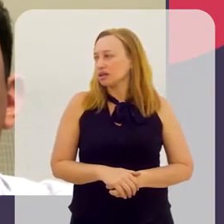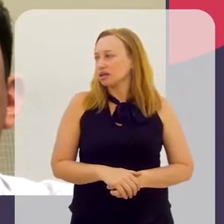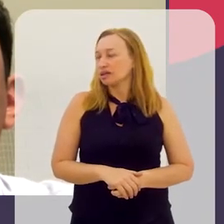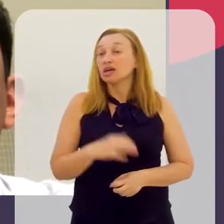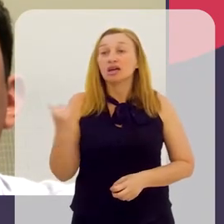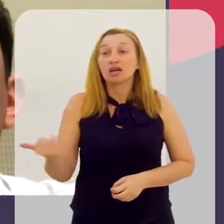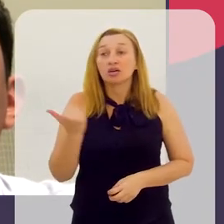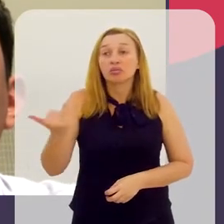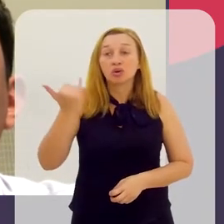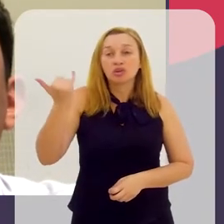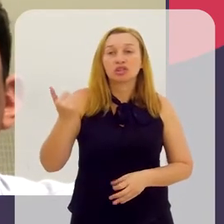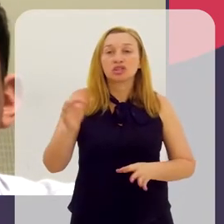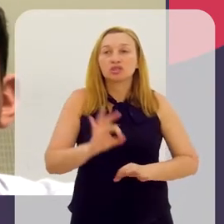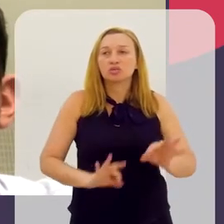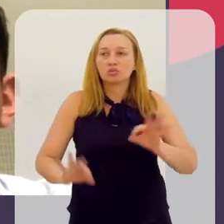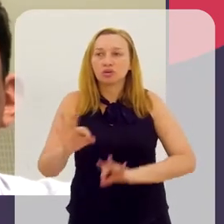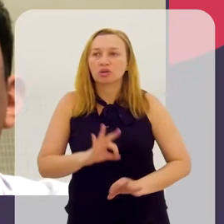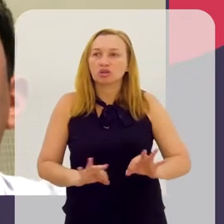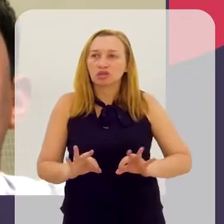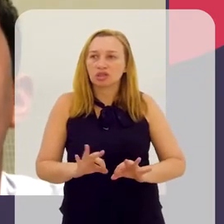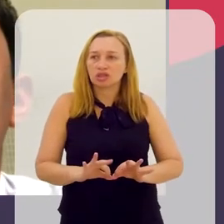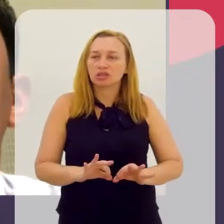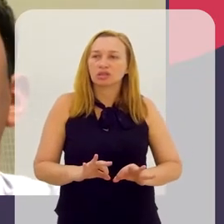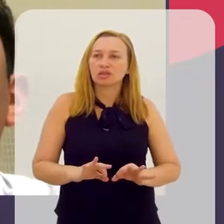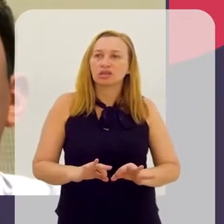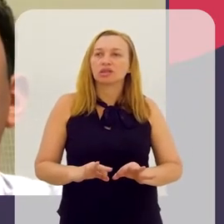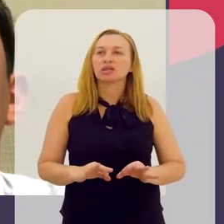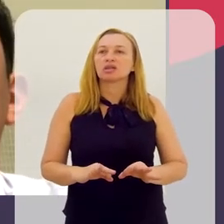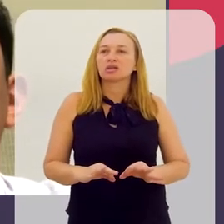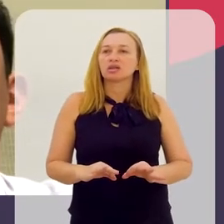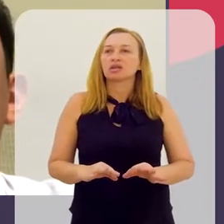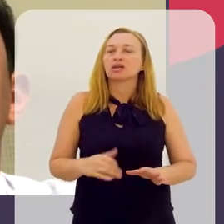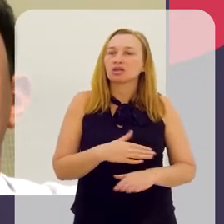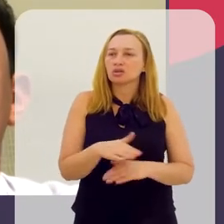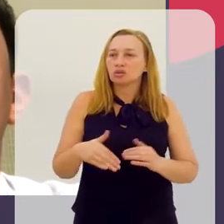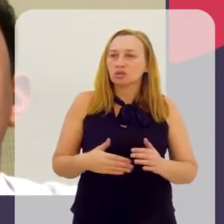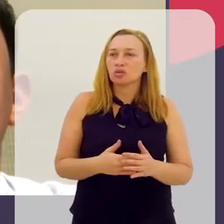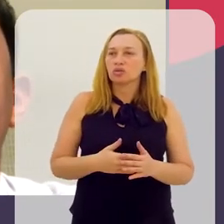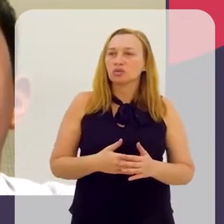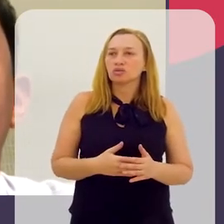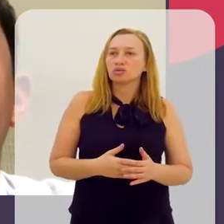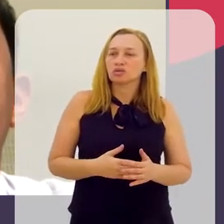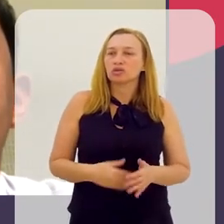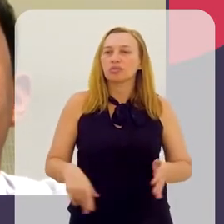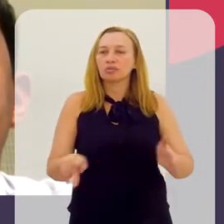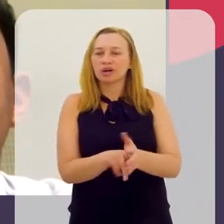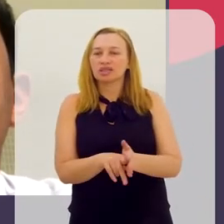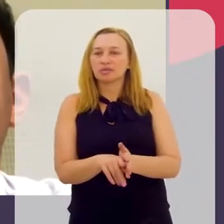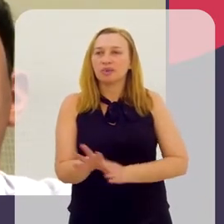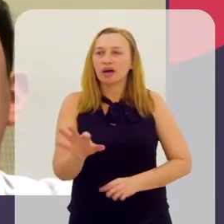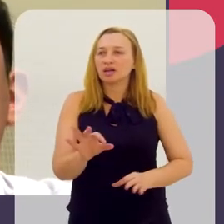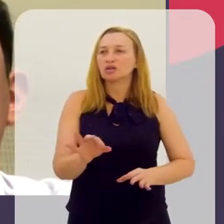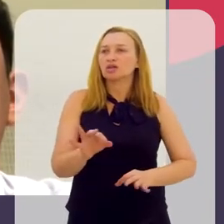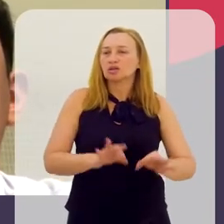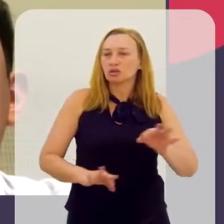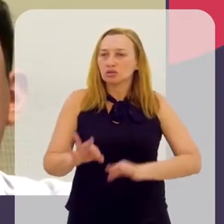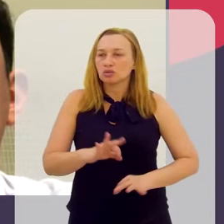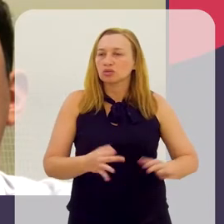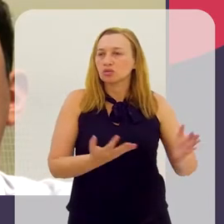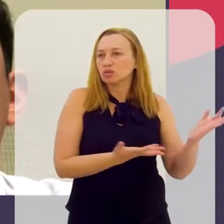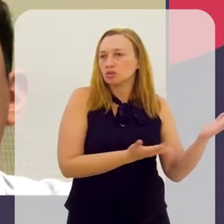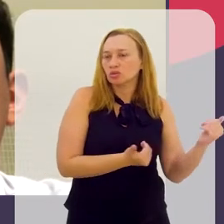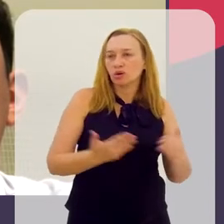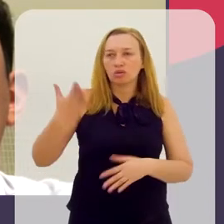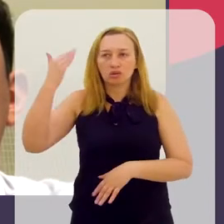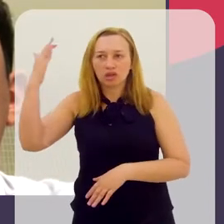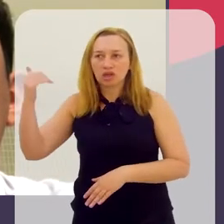da importância do projeto para os egressos, para aqueles que participaram dos jovens talentos. E o retorno que